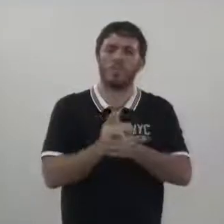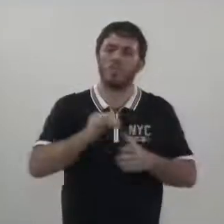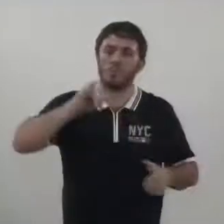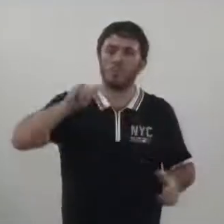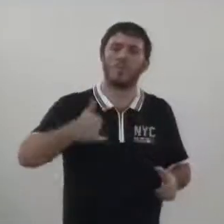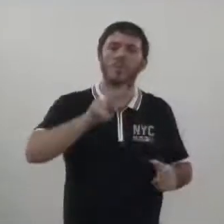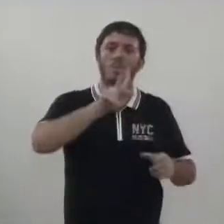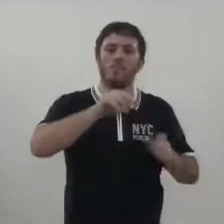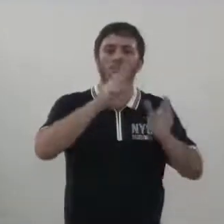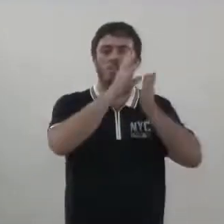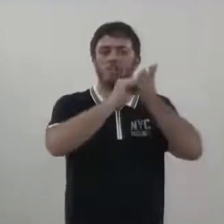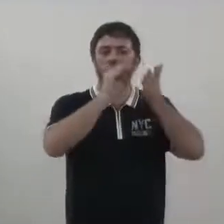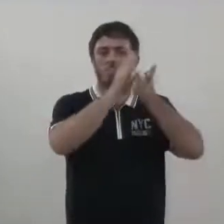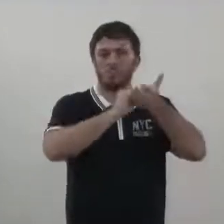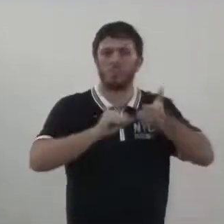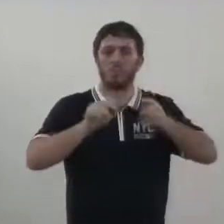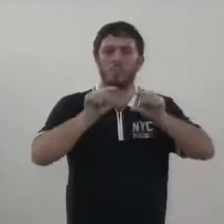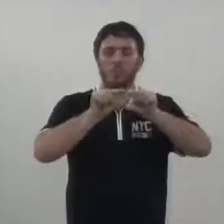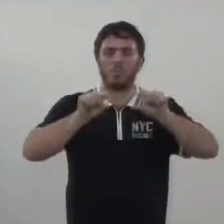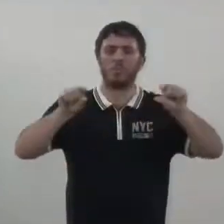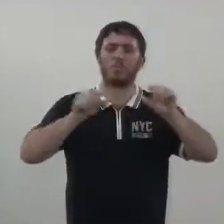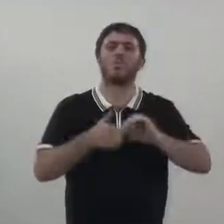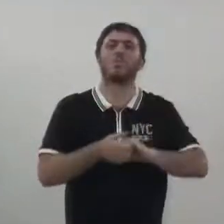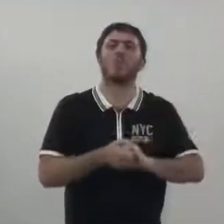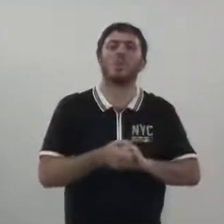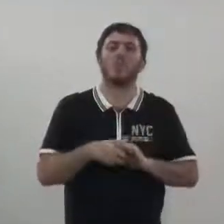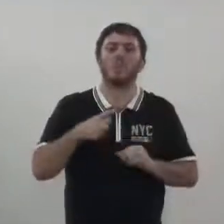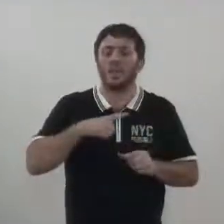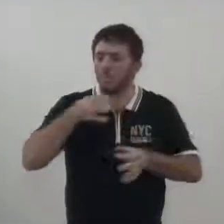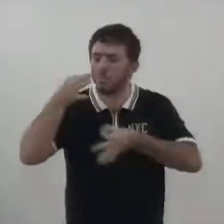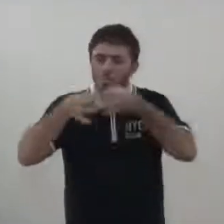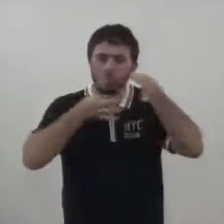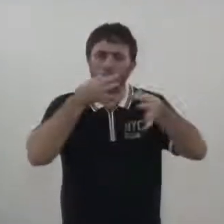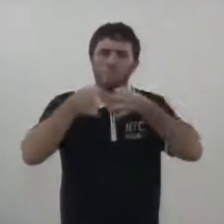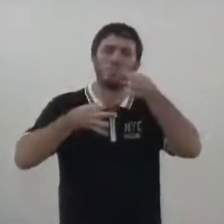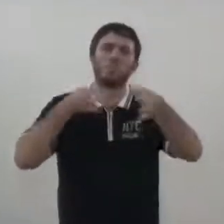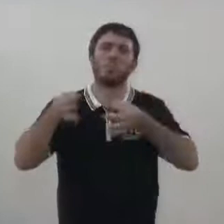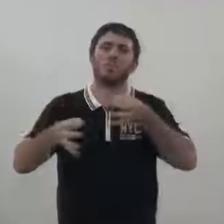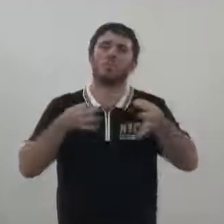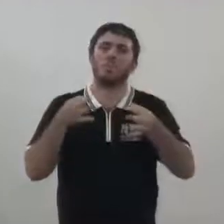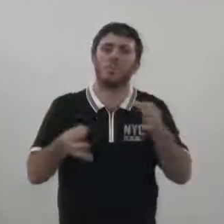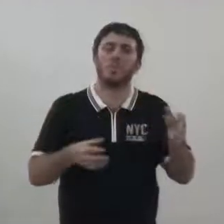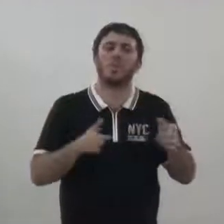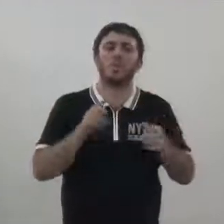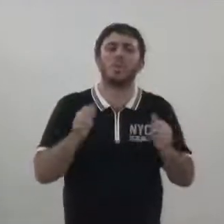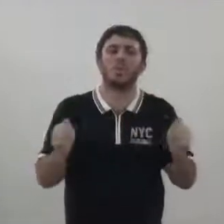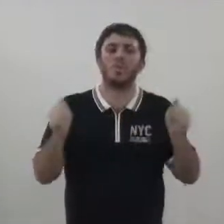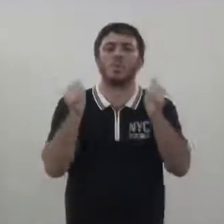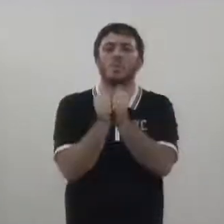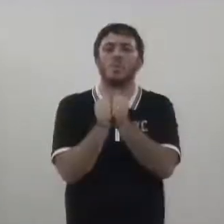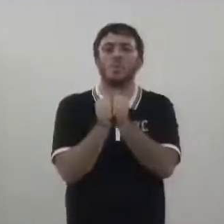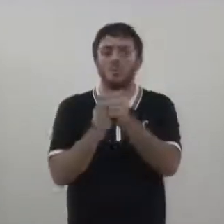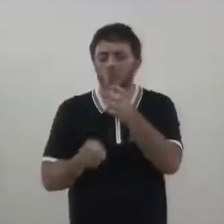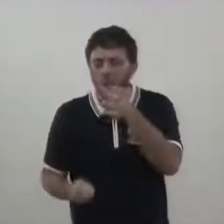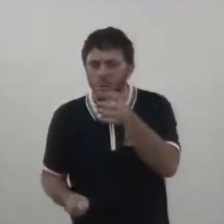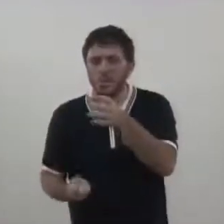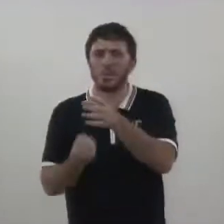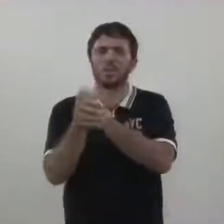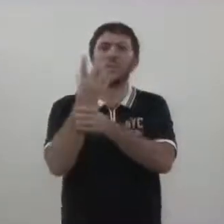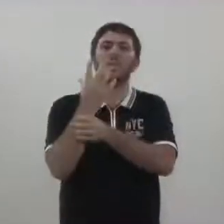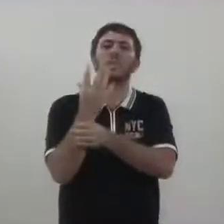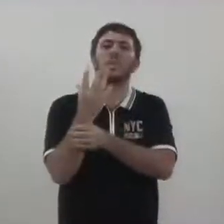gravado por todos, e cada um tire as suas conclusões, e que nós possamos, juntos, criar uma situação